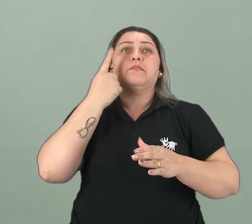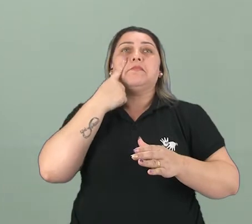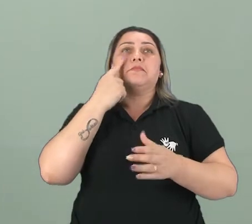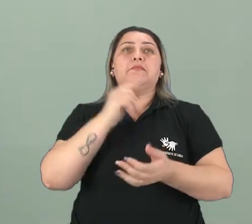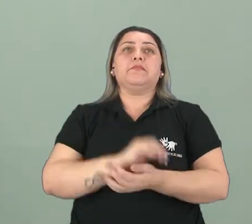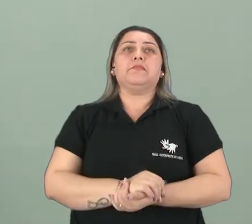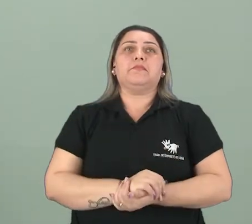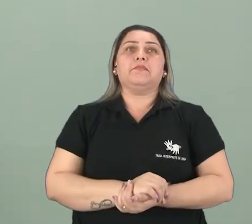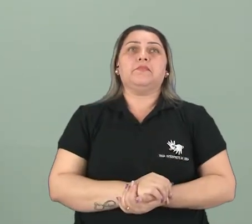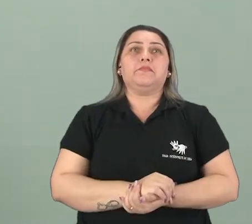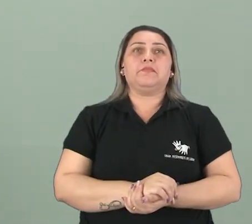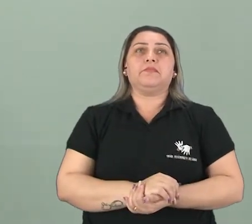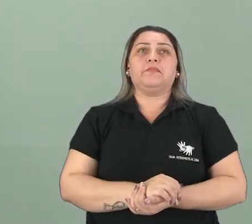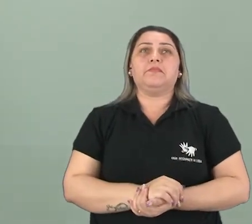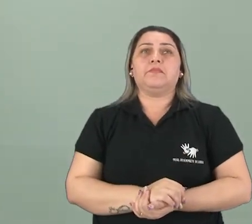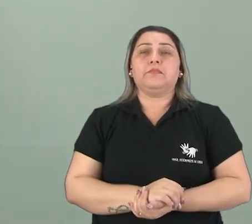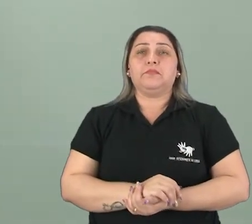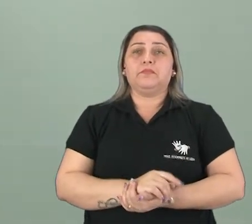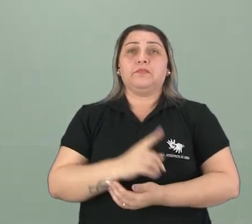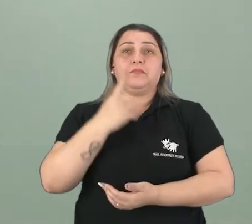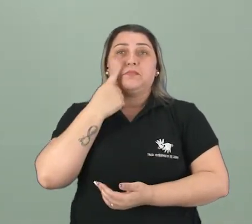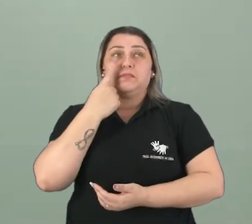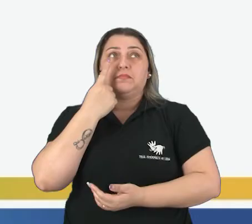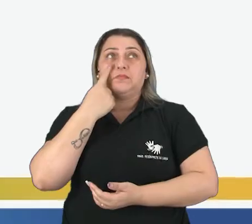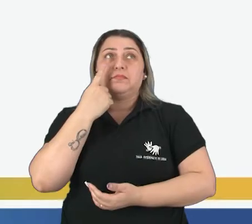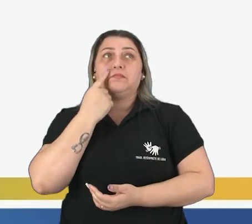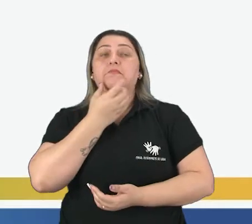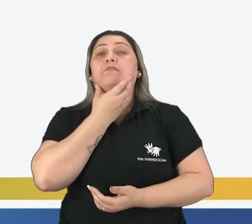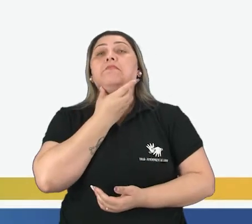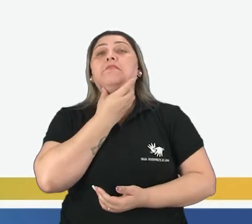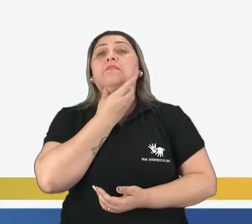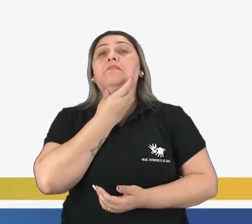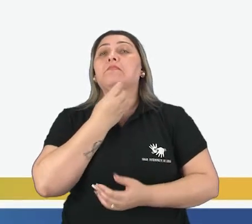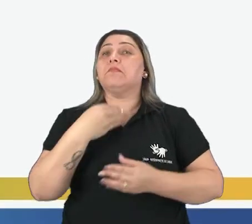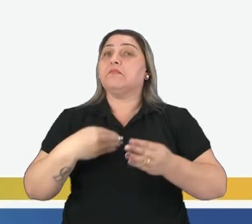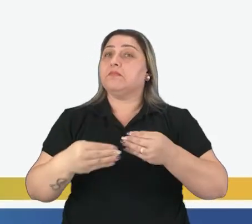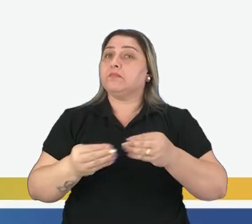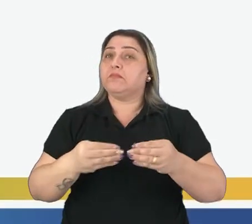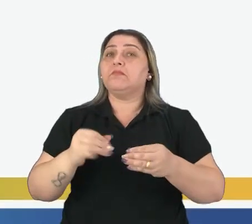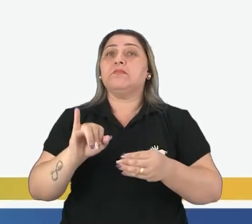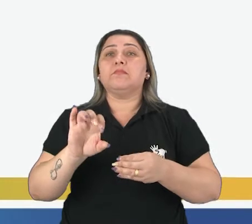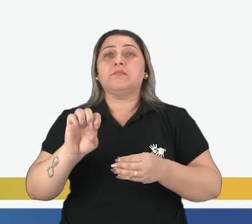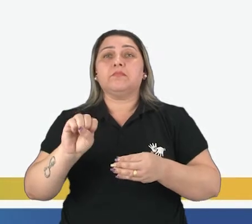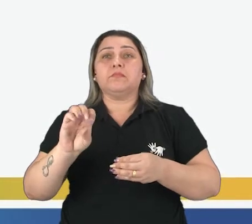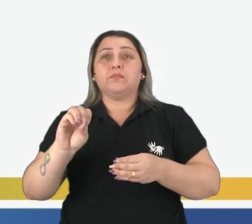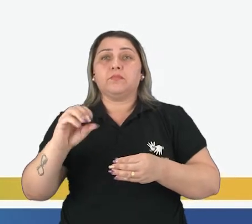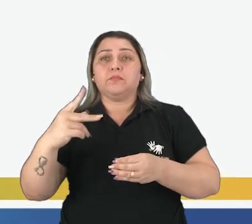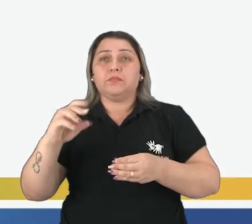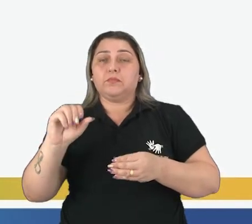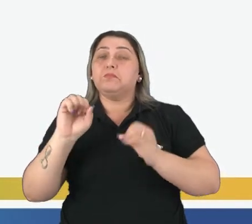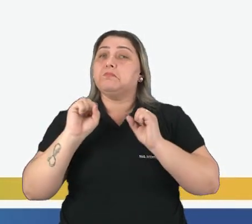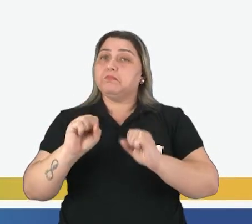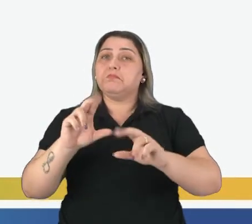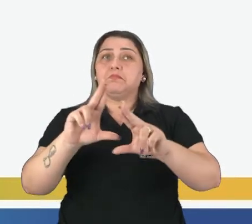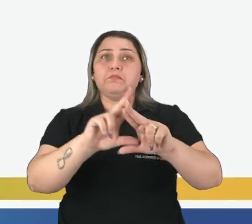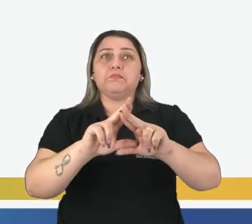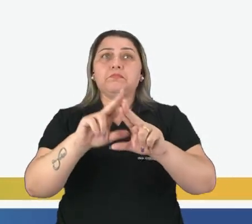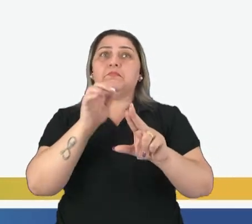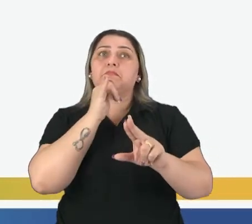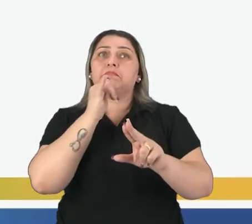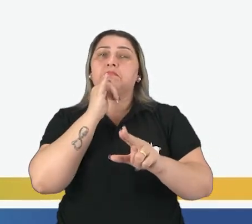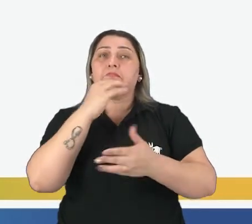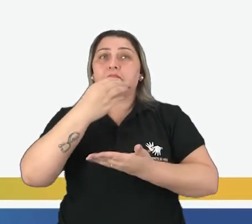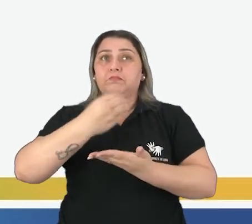aí na telinha. Você vai ver os que tipos de plástico e isopor que eles podem ser recicláveis. Por